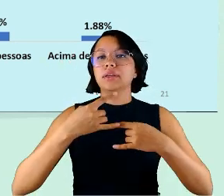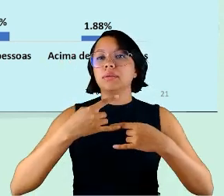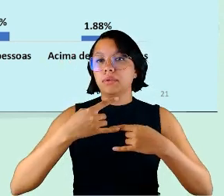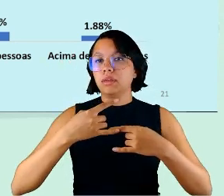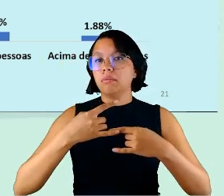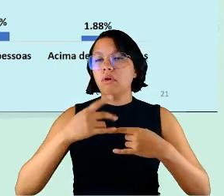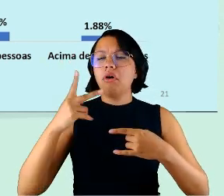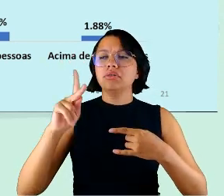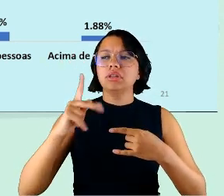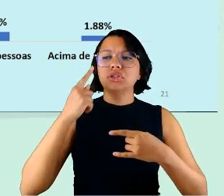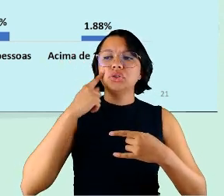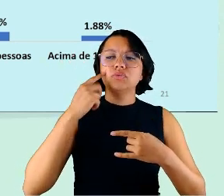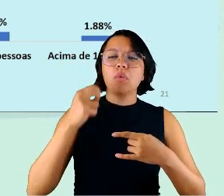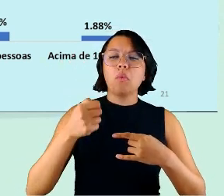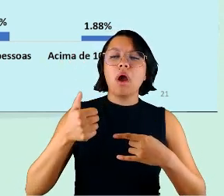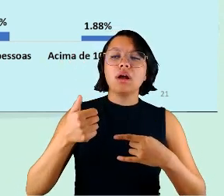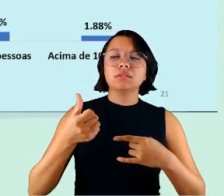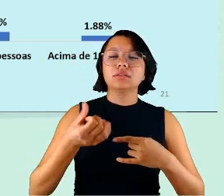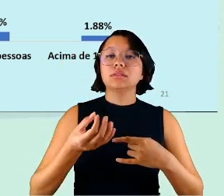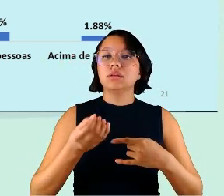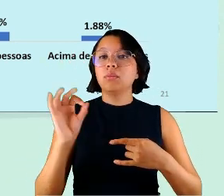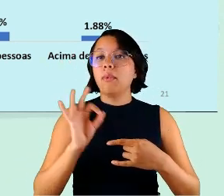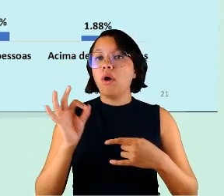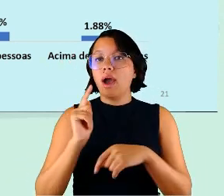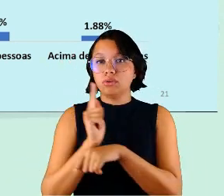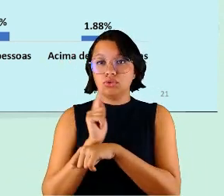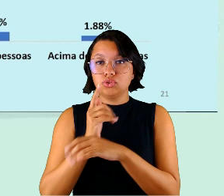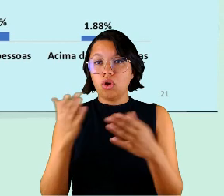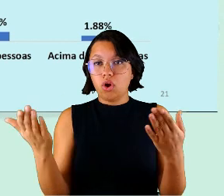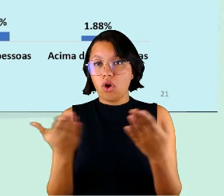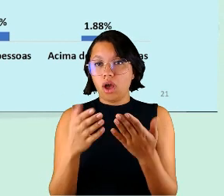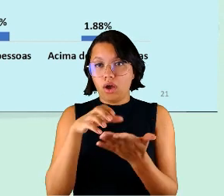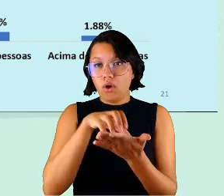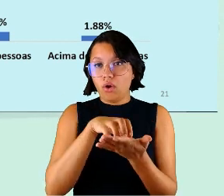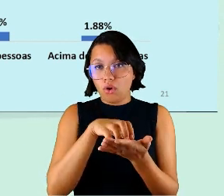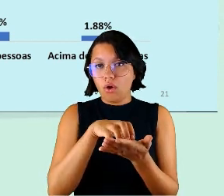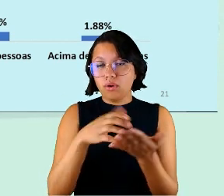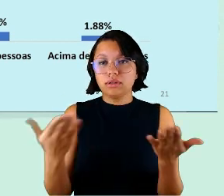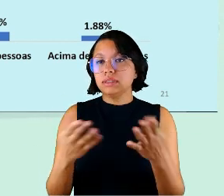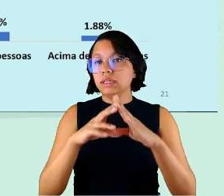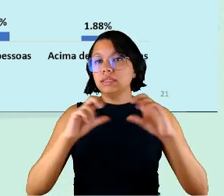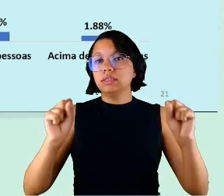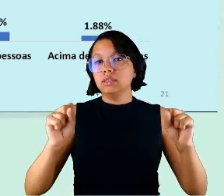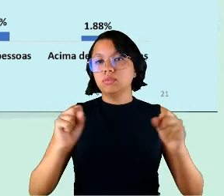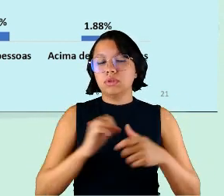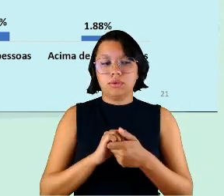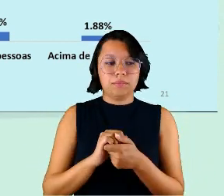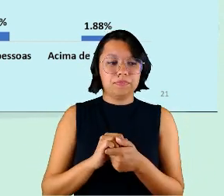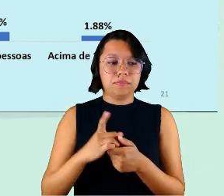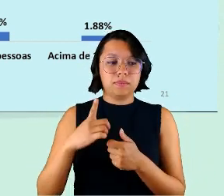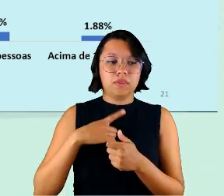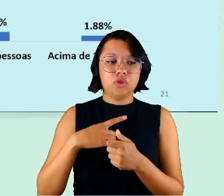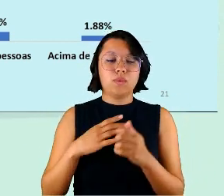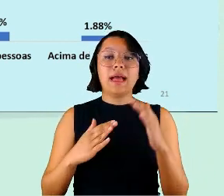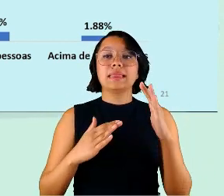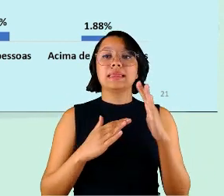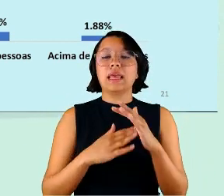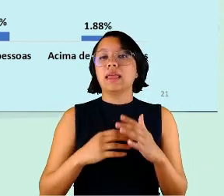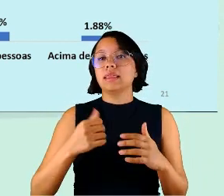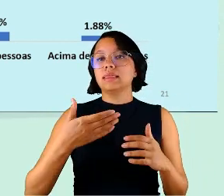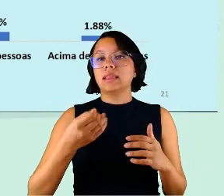gente viu que quase 60% dos gestores dessa organização desse tribunal tinham até 10